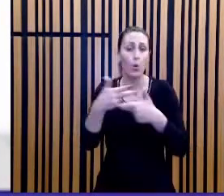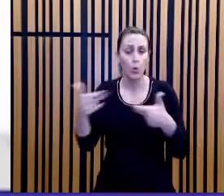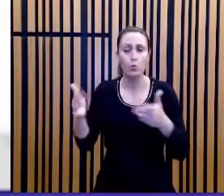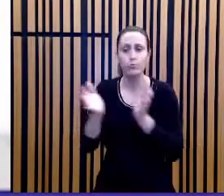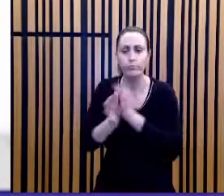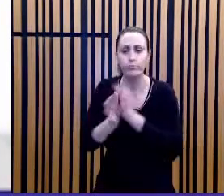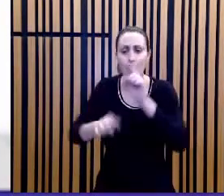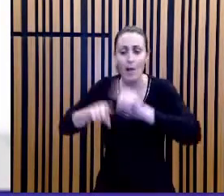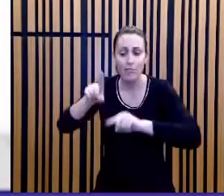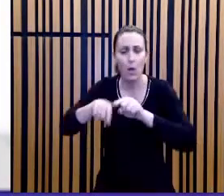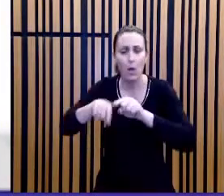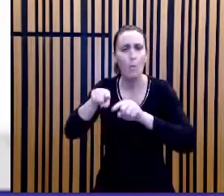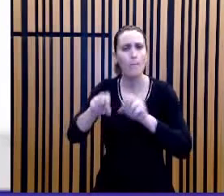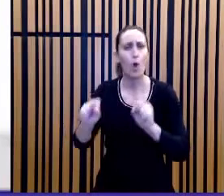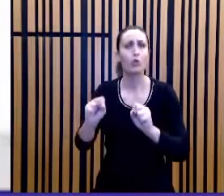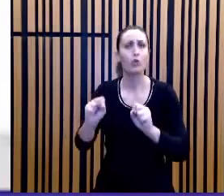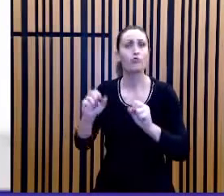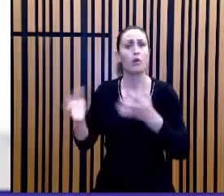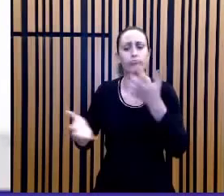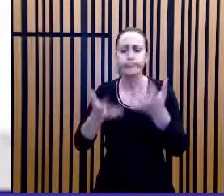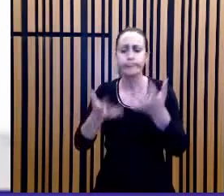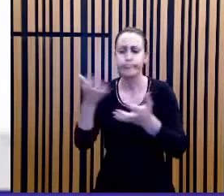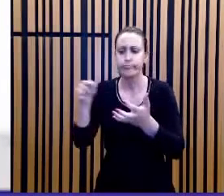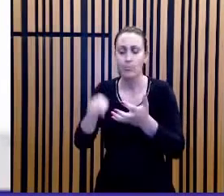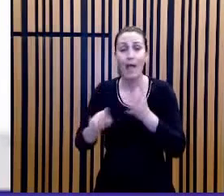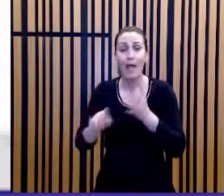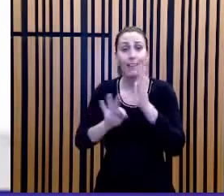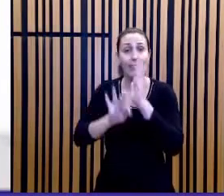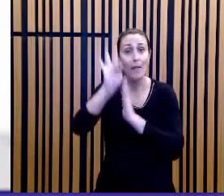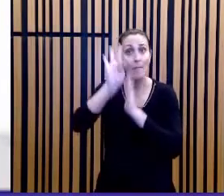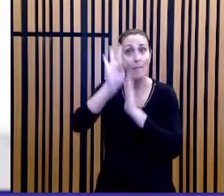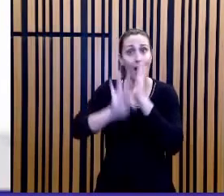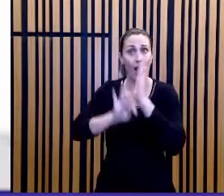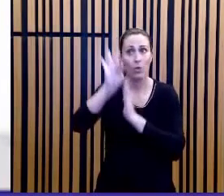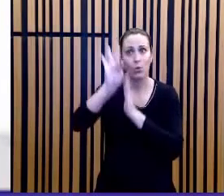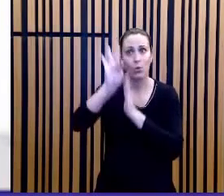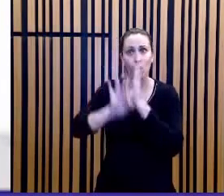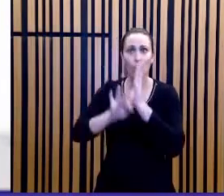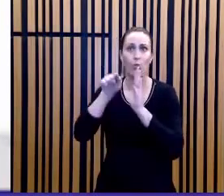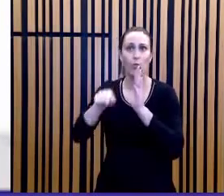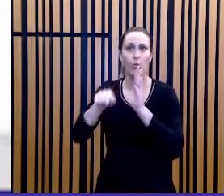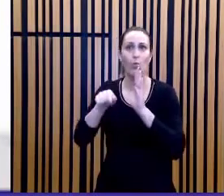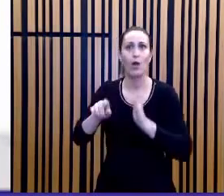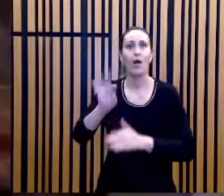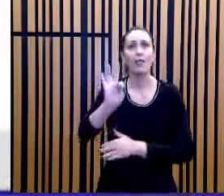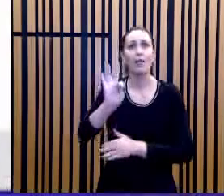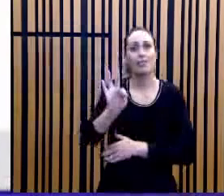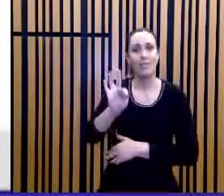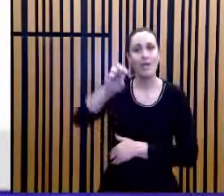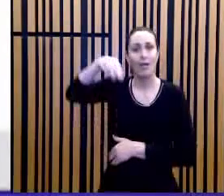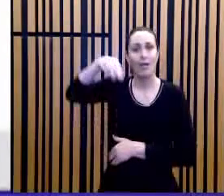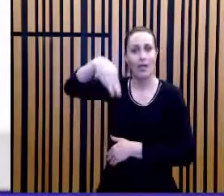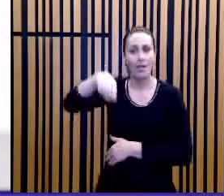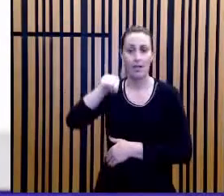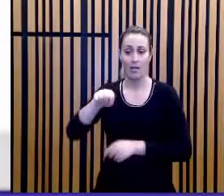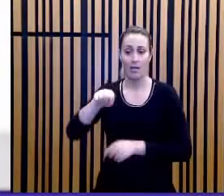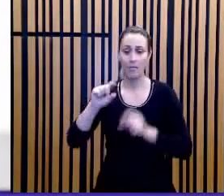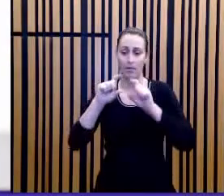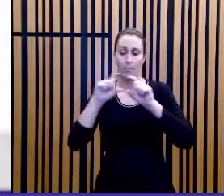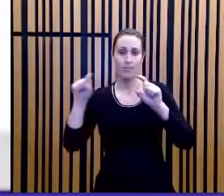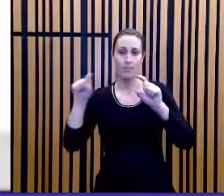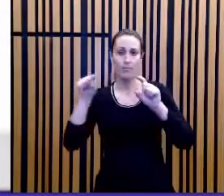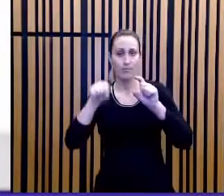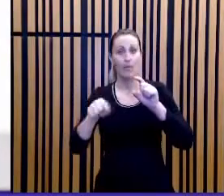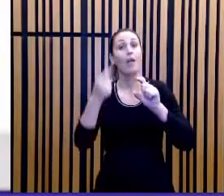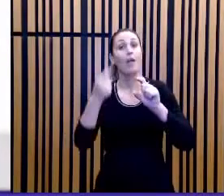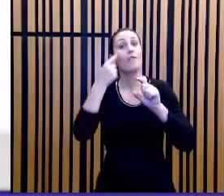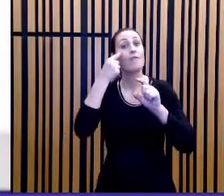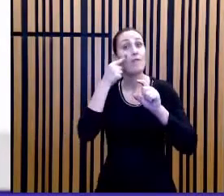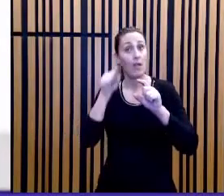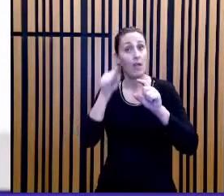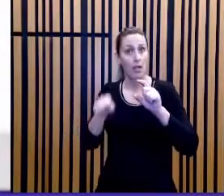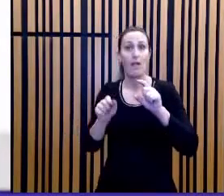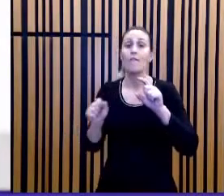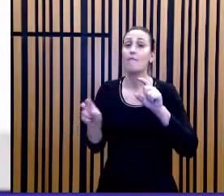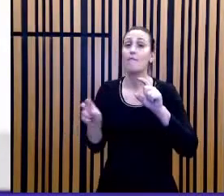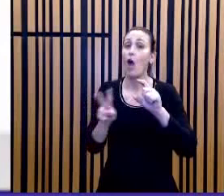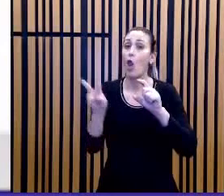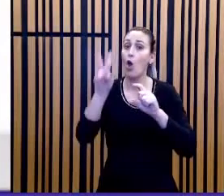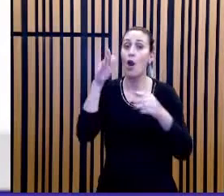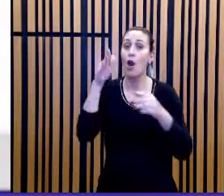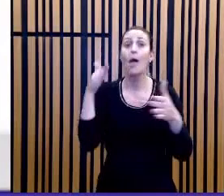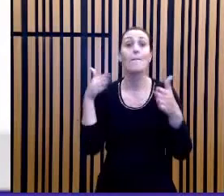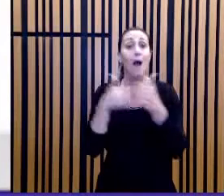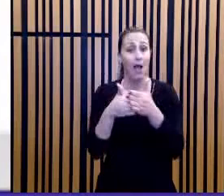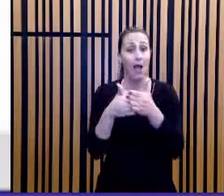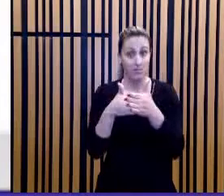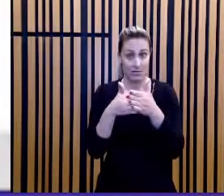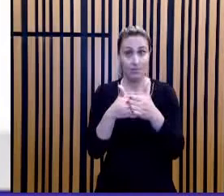quando a temperatura interna atinge um valor máximo Tm. Para maior durabilidade dos produtos, observa, valor máximo Tm, pode ser